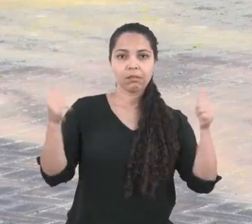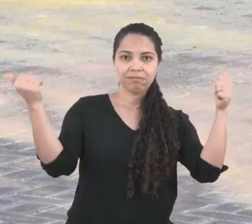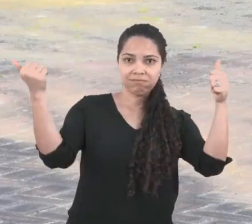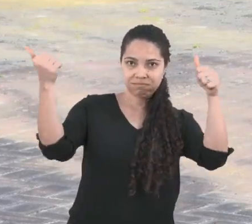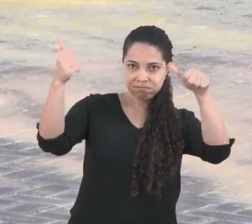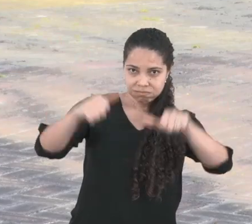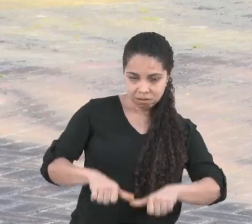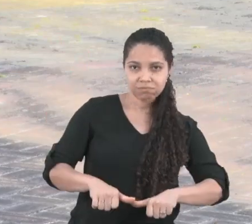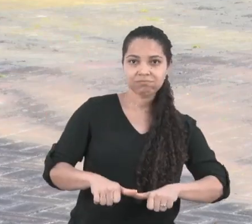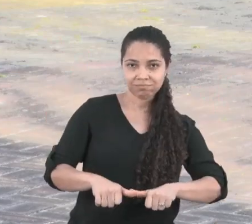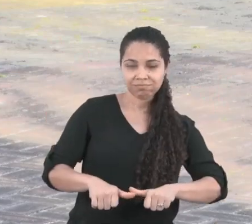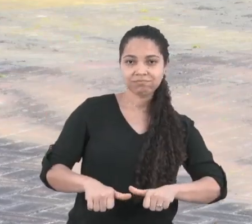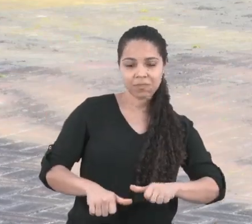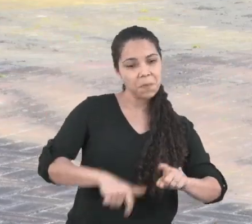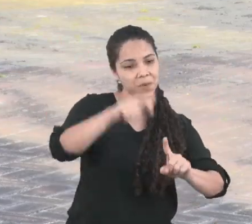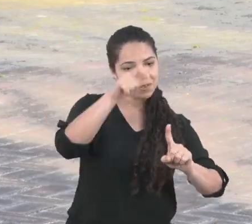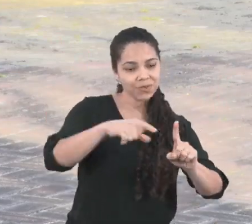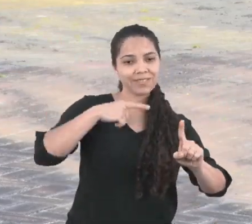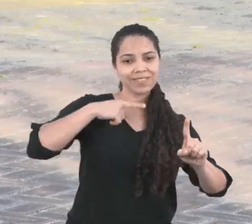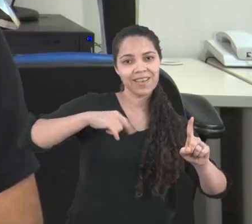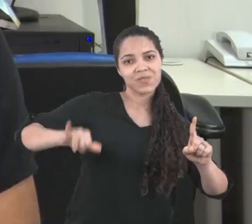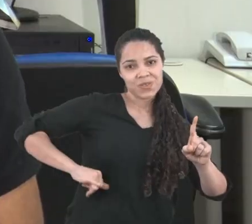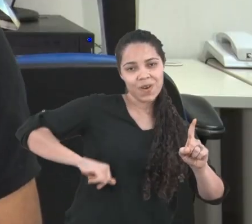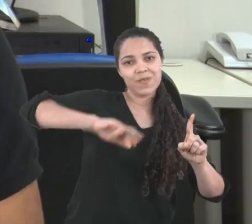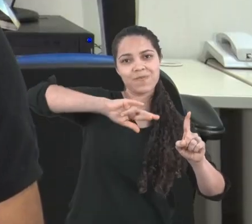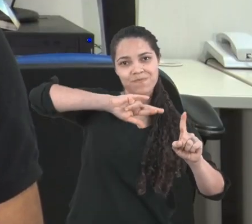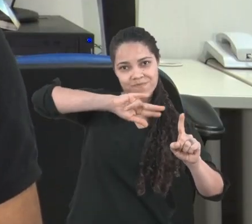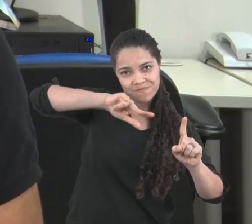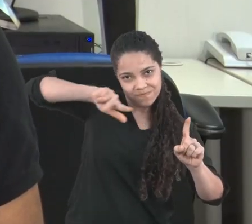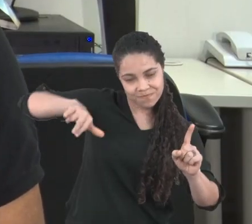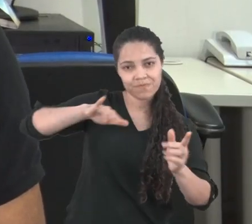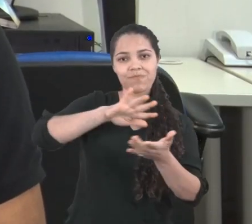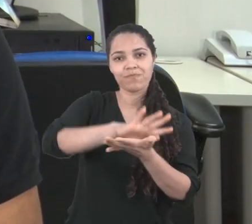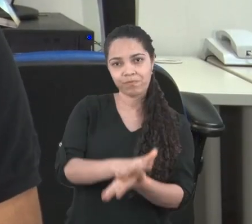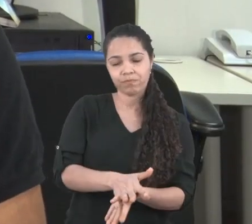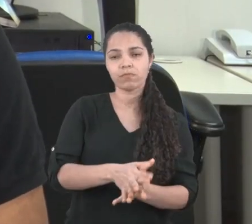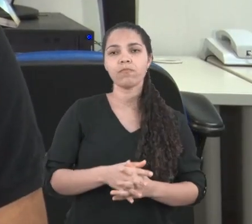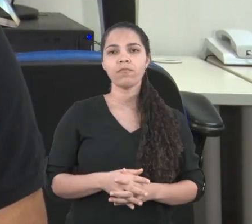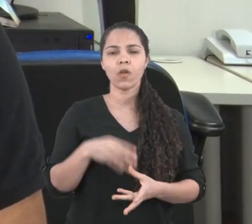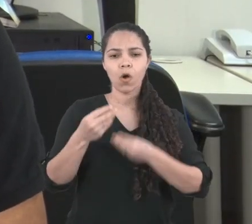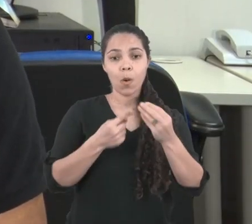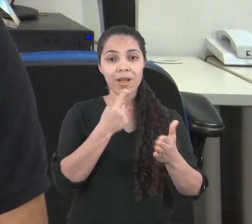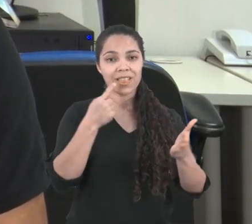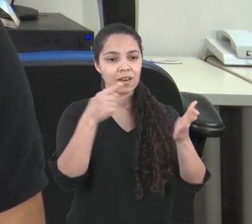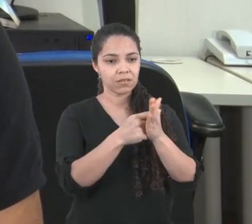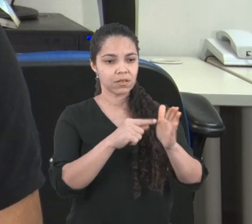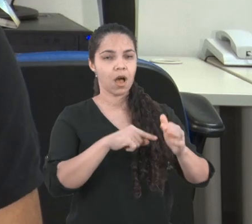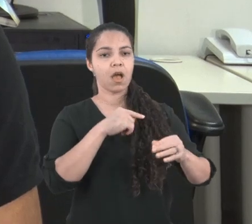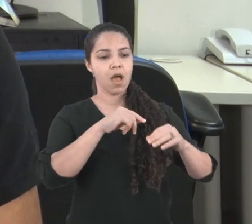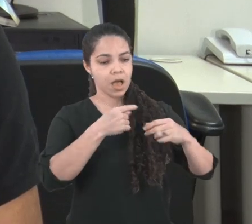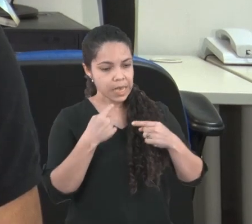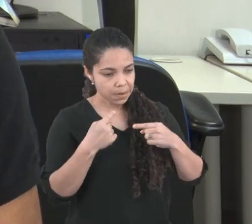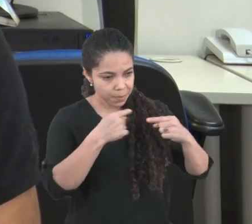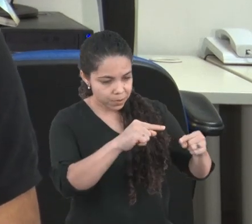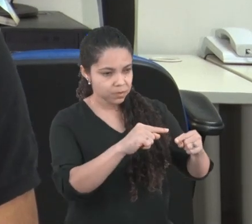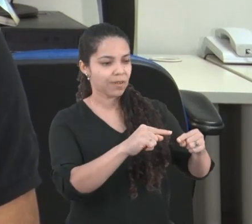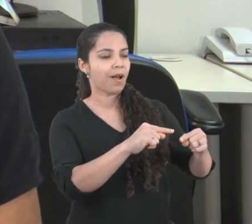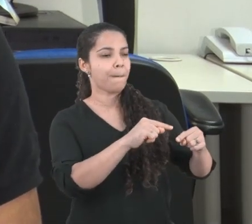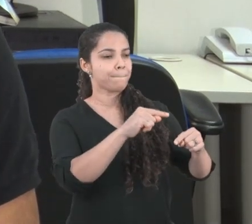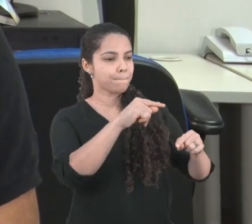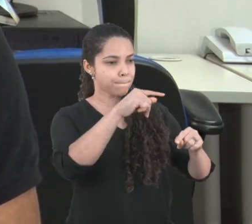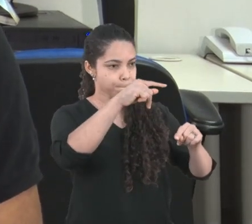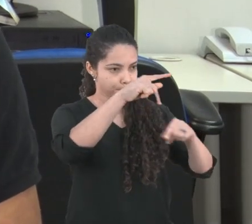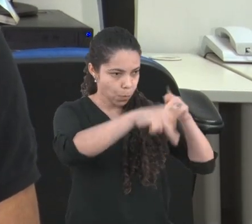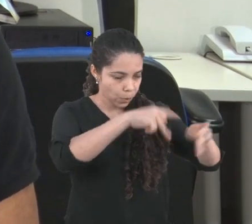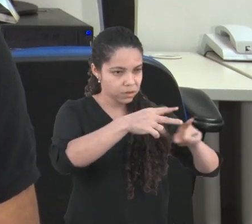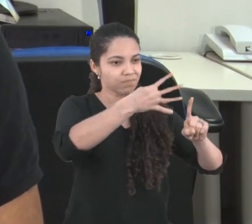São aqueles que acumulam vulnerabilidades sociais. Com o aumento no número de denúncias de crimes de racismo contra a população LGBTQIA+,